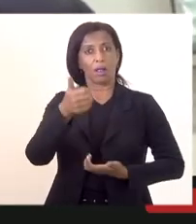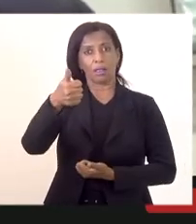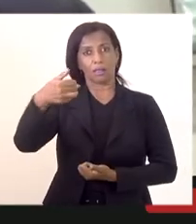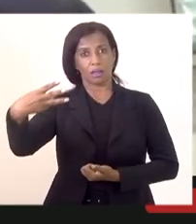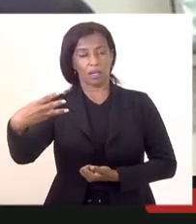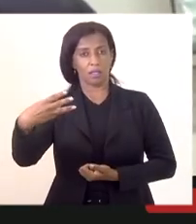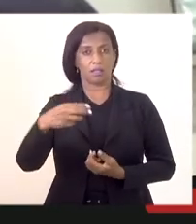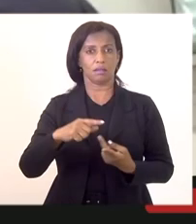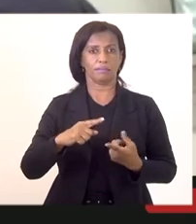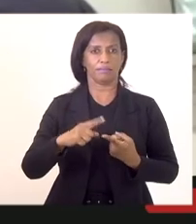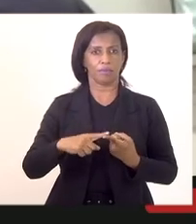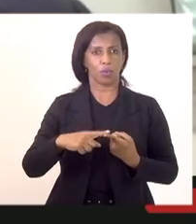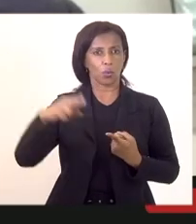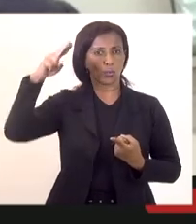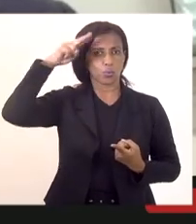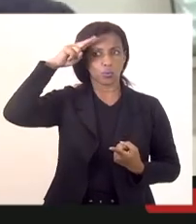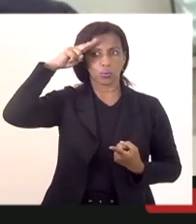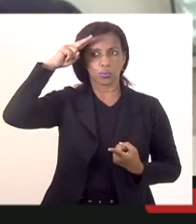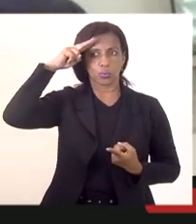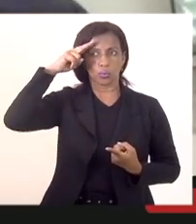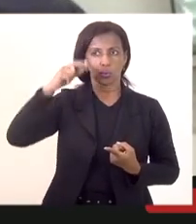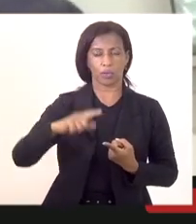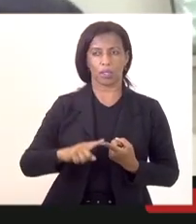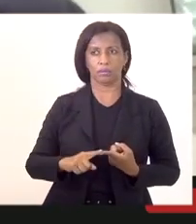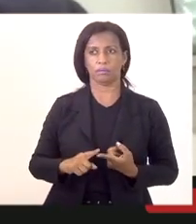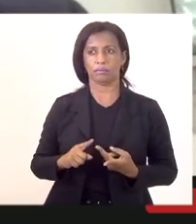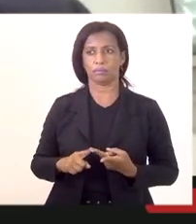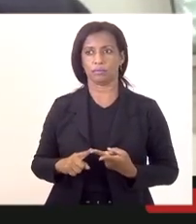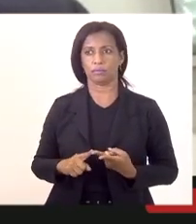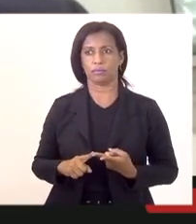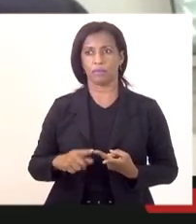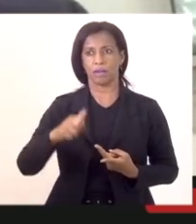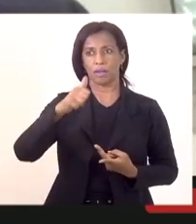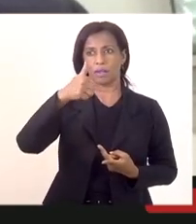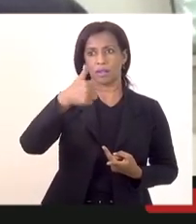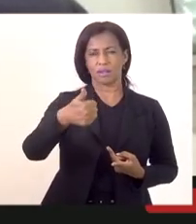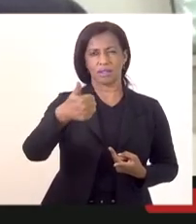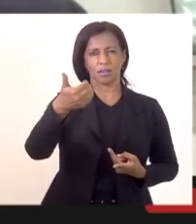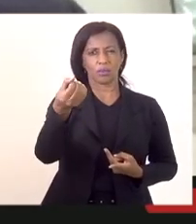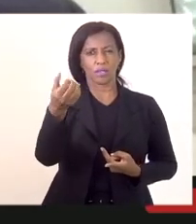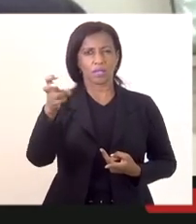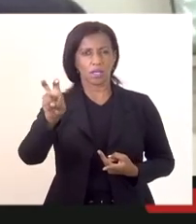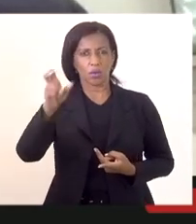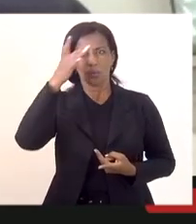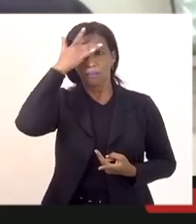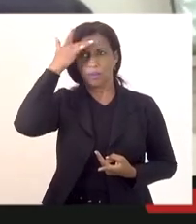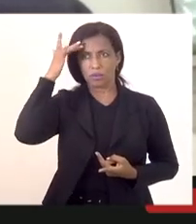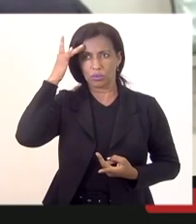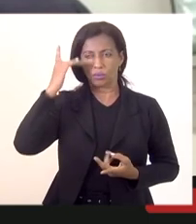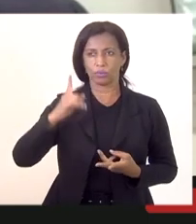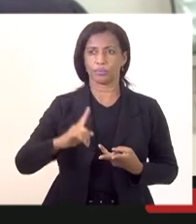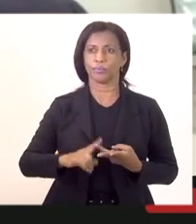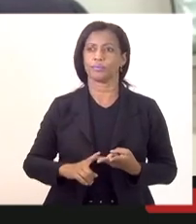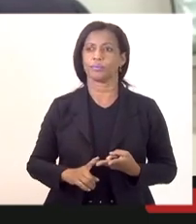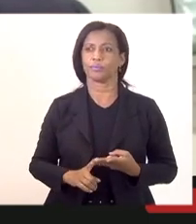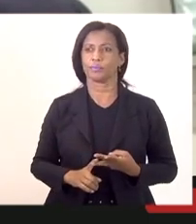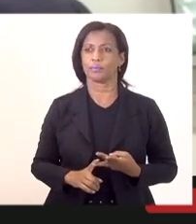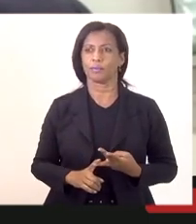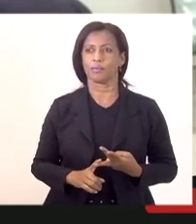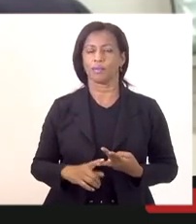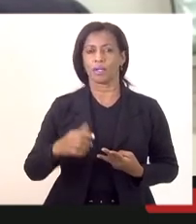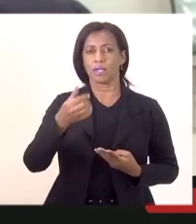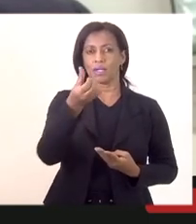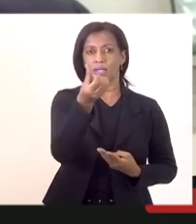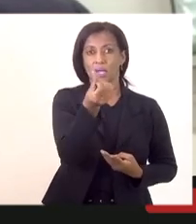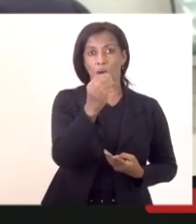soldado combatente de 2014, 201 candidatos de ampla oferta e